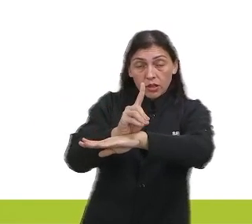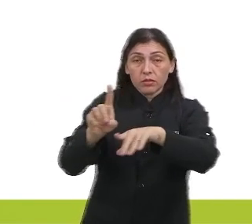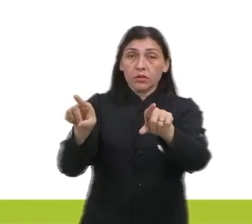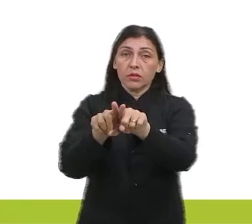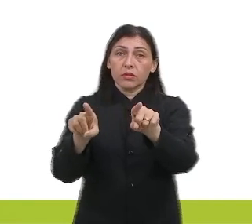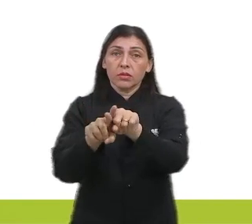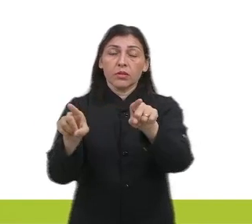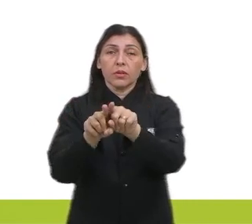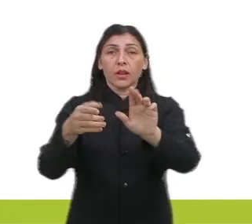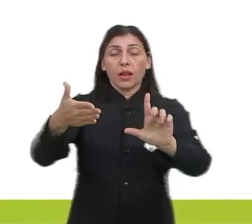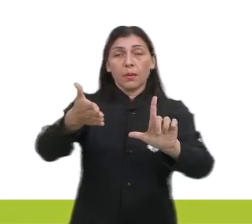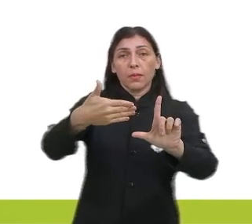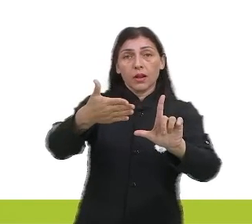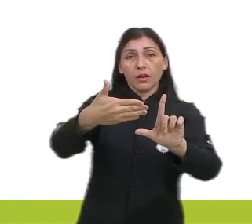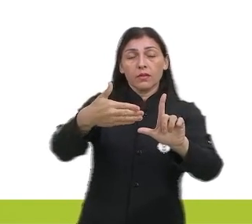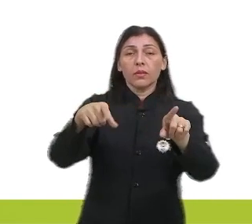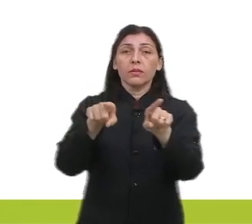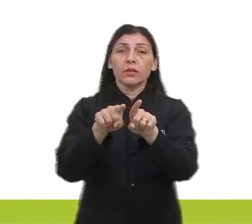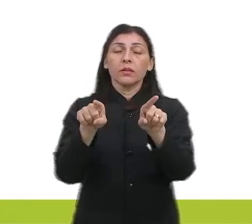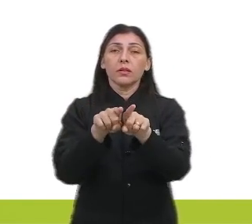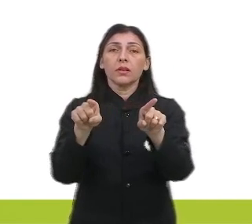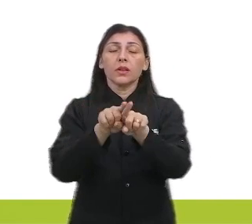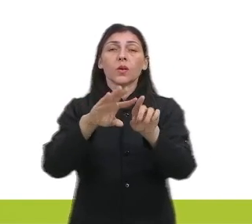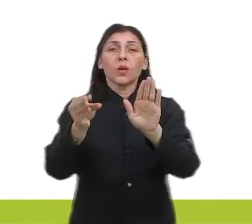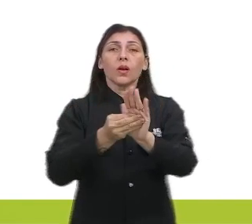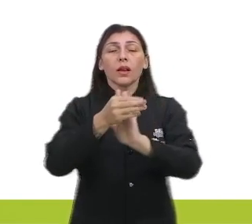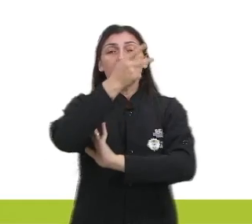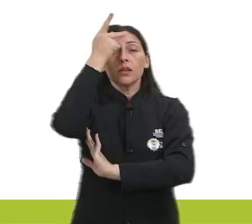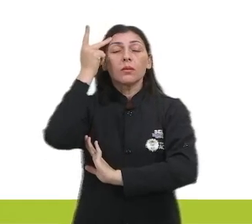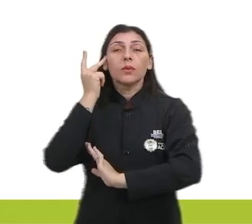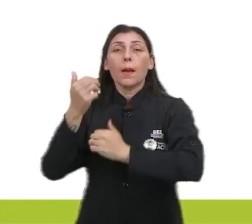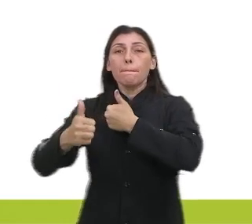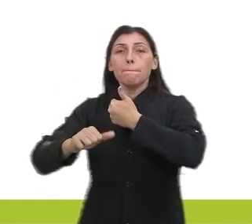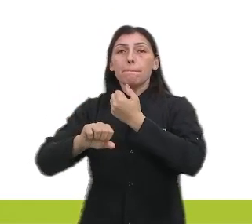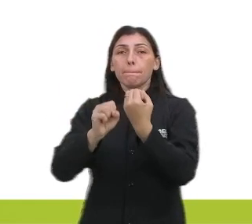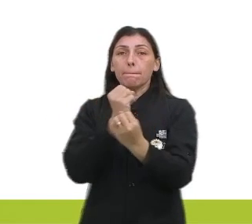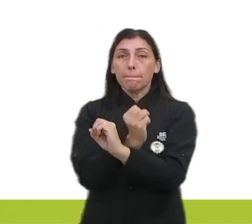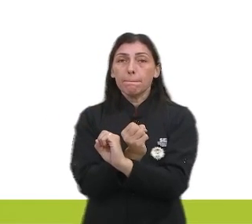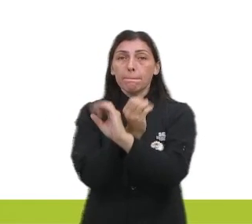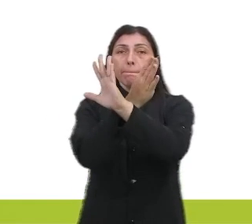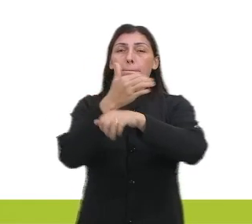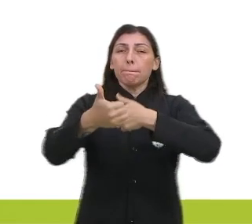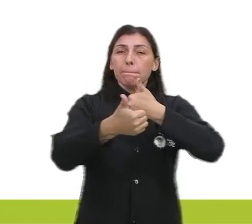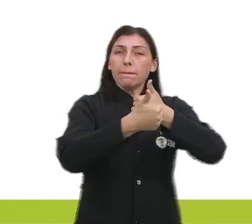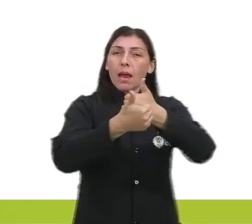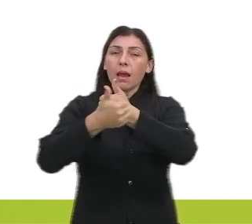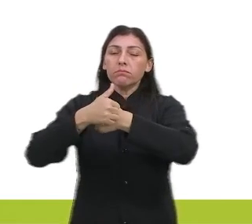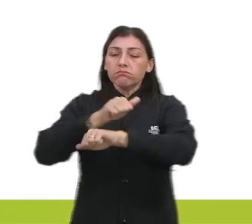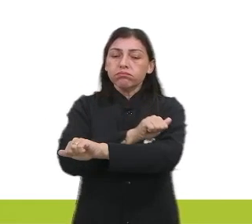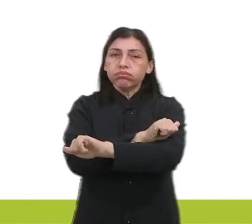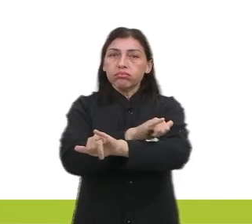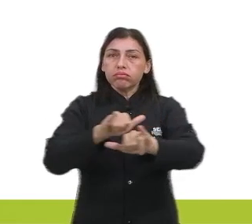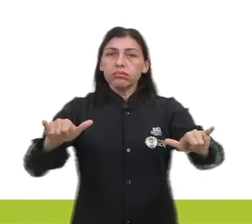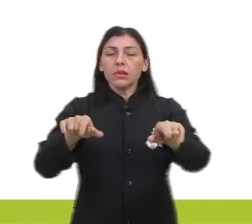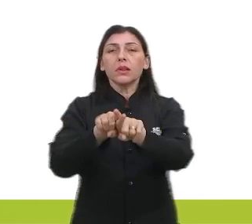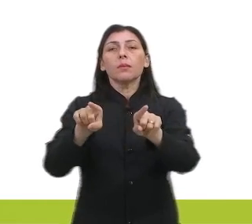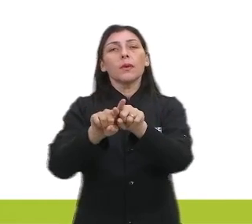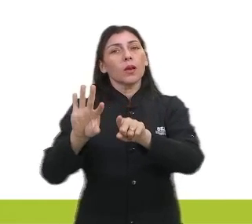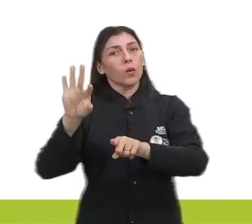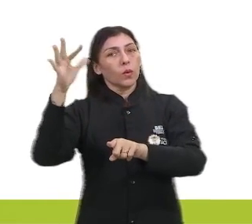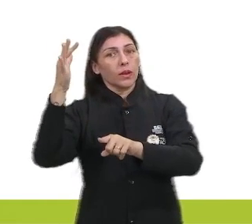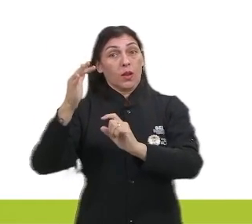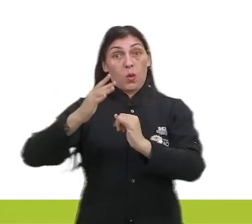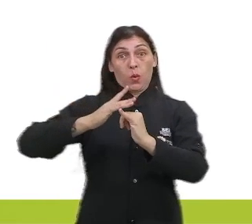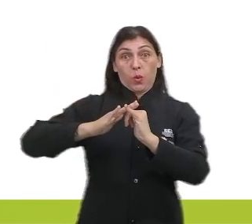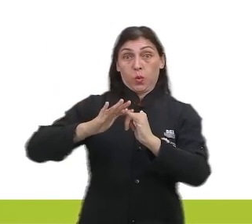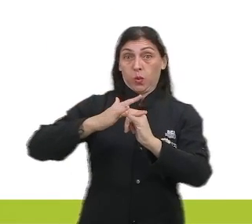né? Nas plataformas que colocam as pessoas uma mais perto da outra e essa disseminação do cinema também pode acontecer no